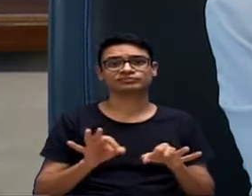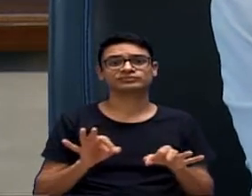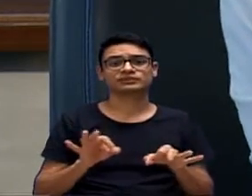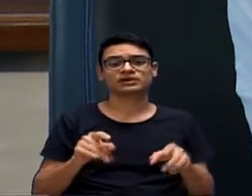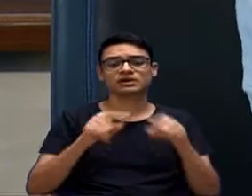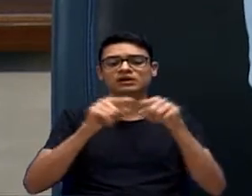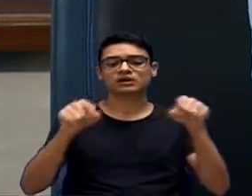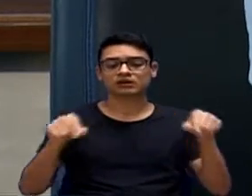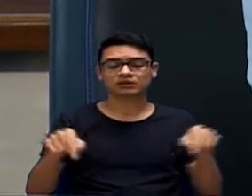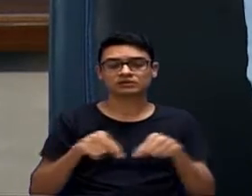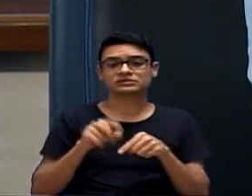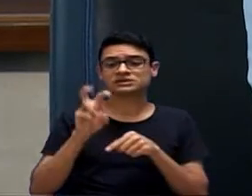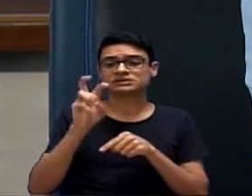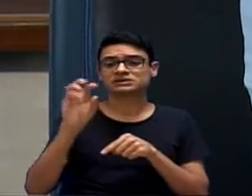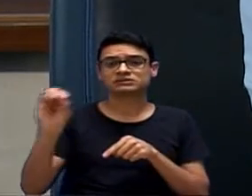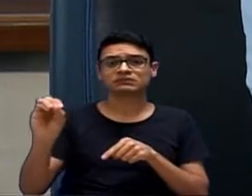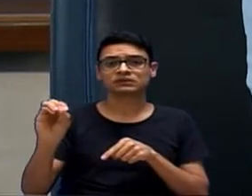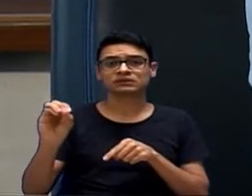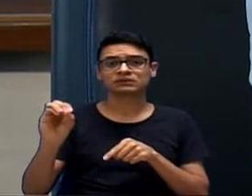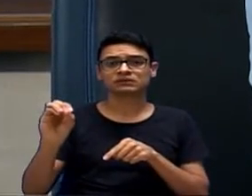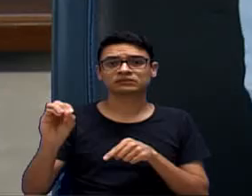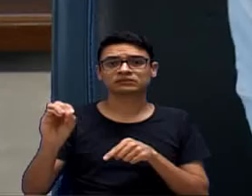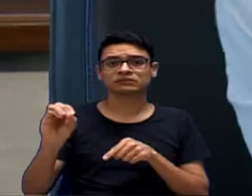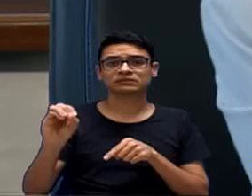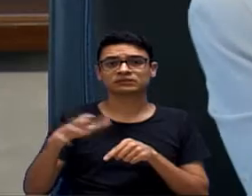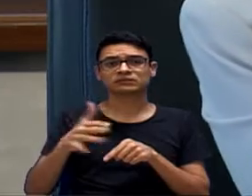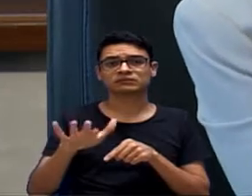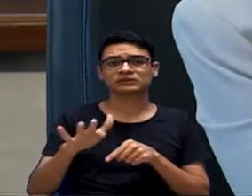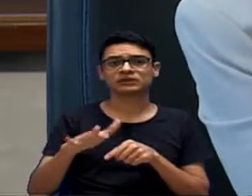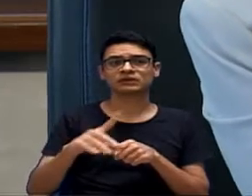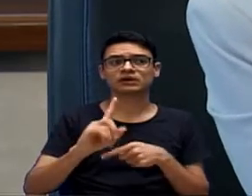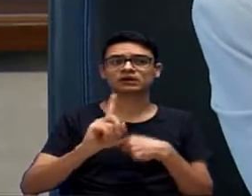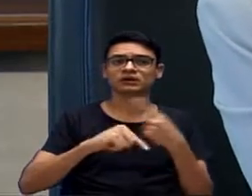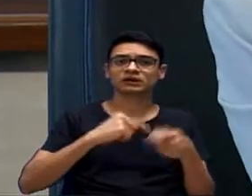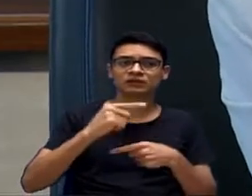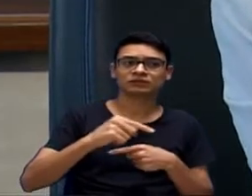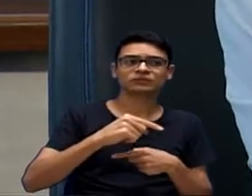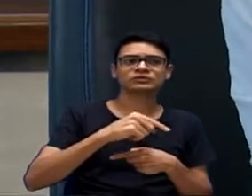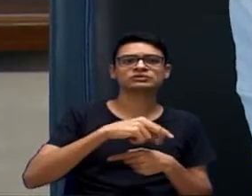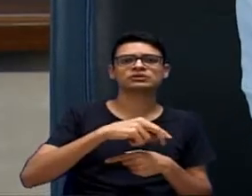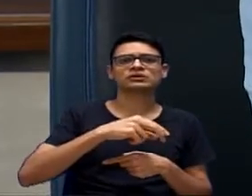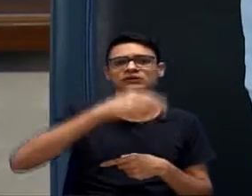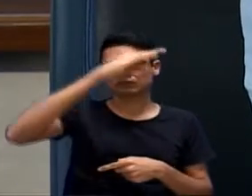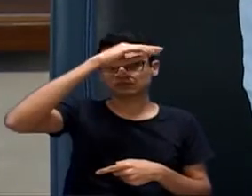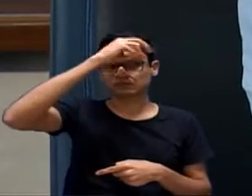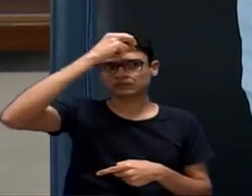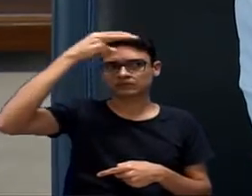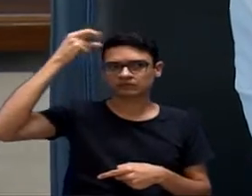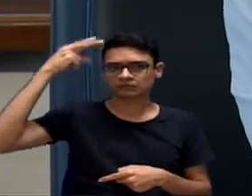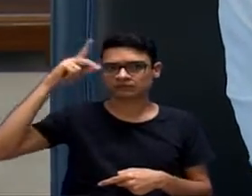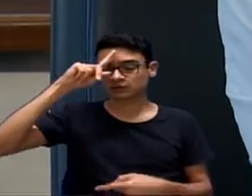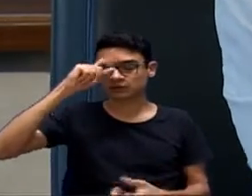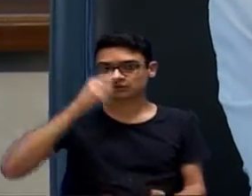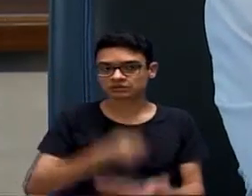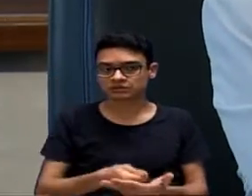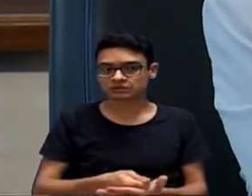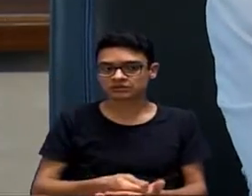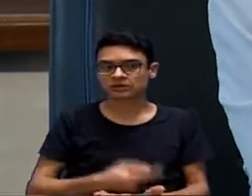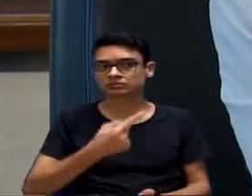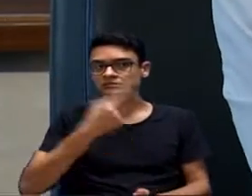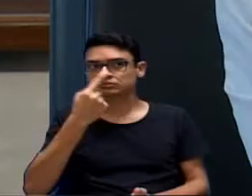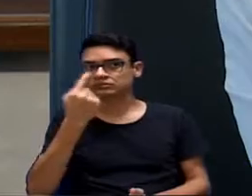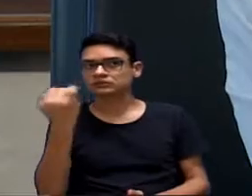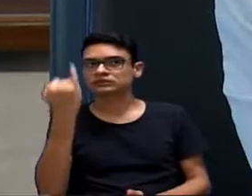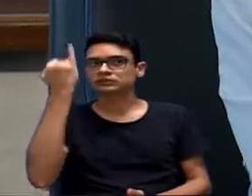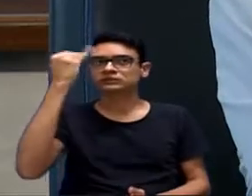unidades. que se faça isso. E a prefeitura define o que é prioritário para aquela região. Pode ser uma área verde,